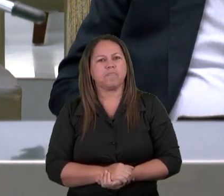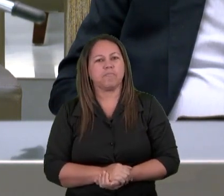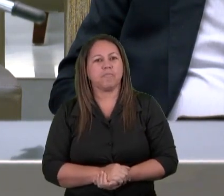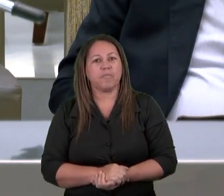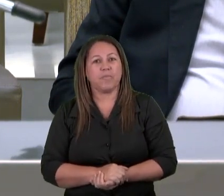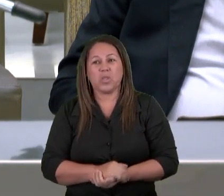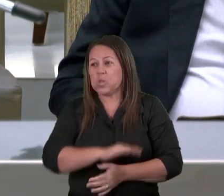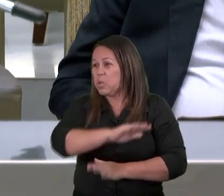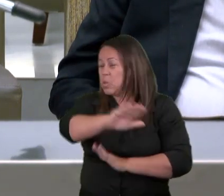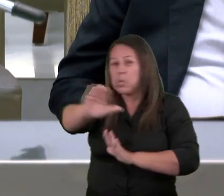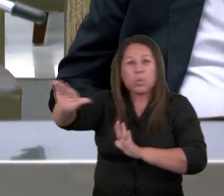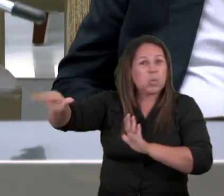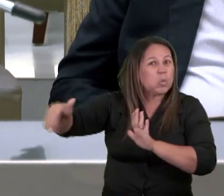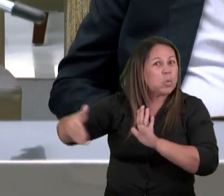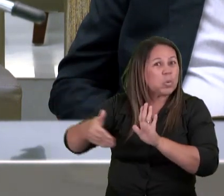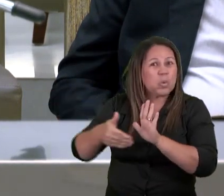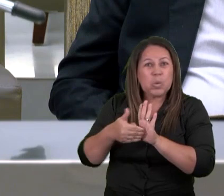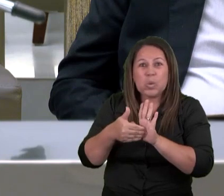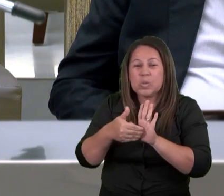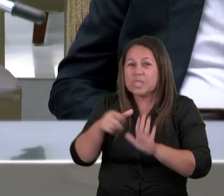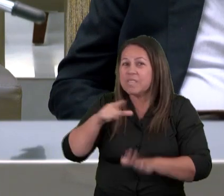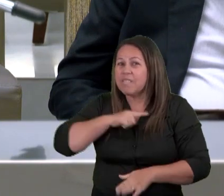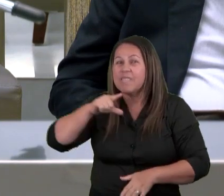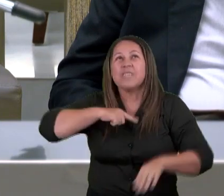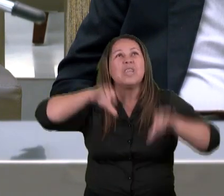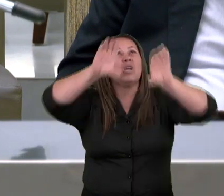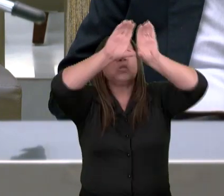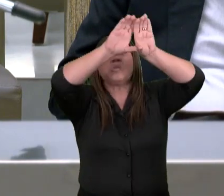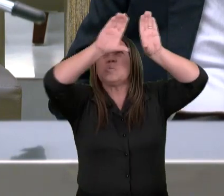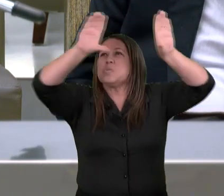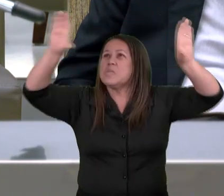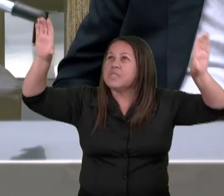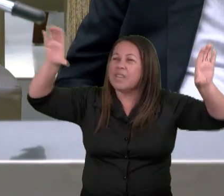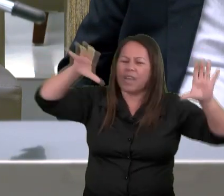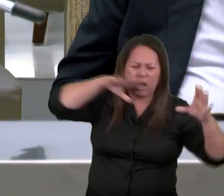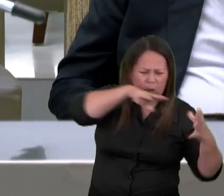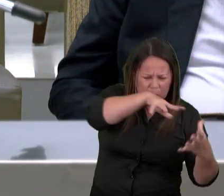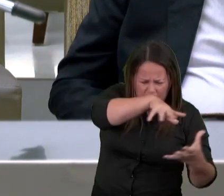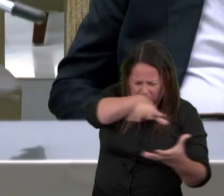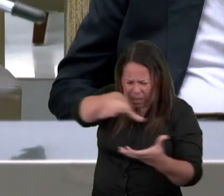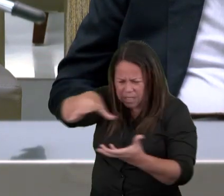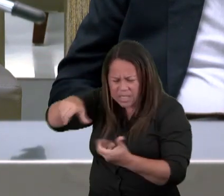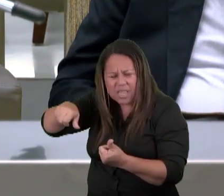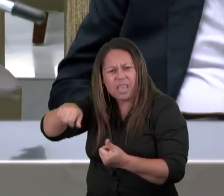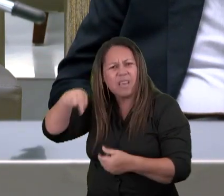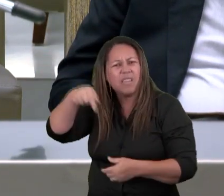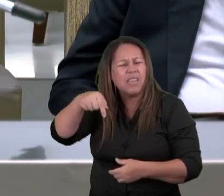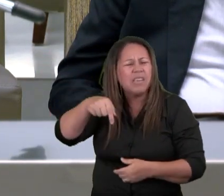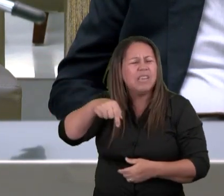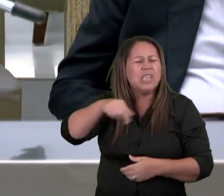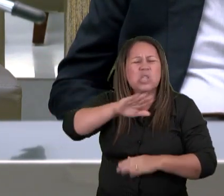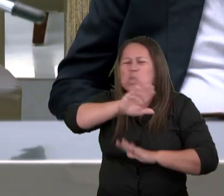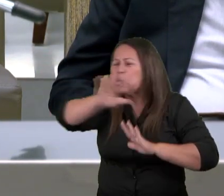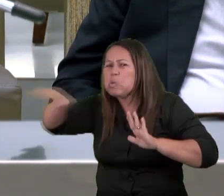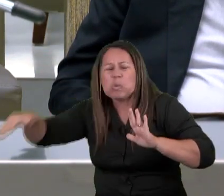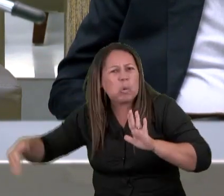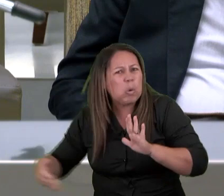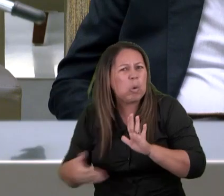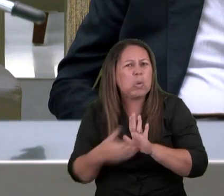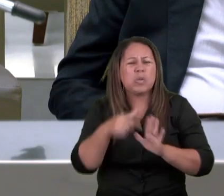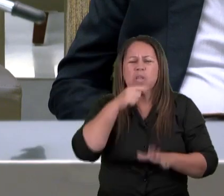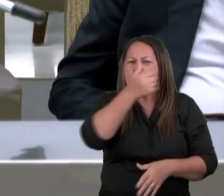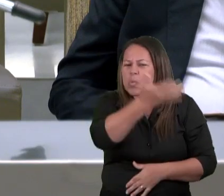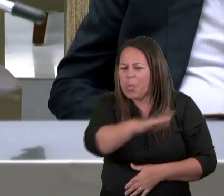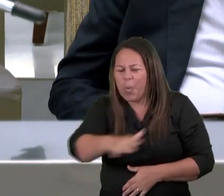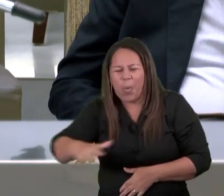toda criatura que está no céu e na terra e debaixo da terra e que está no mar